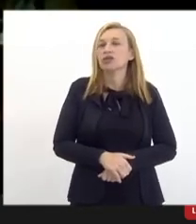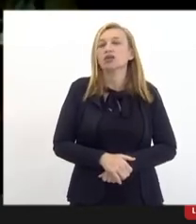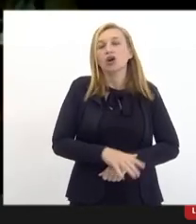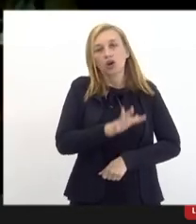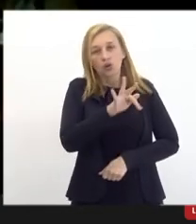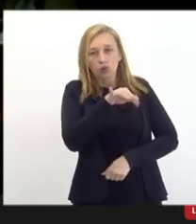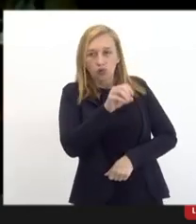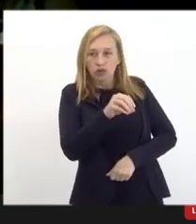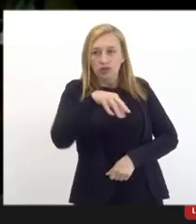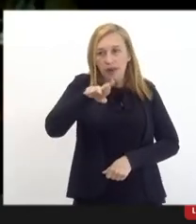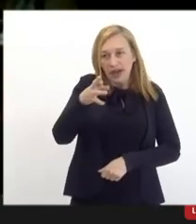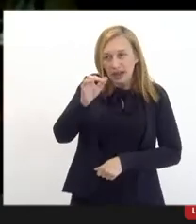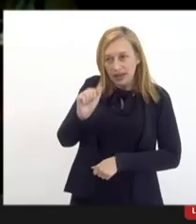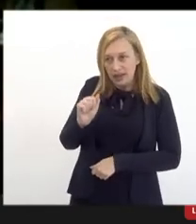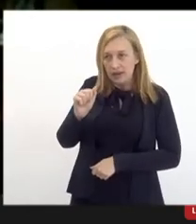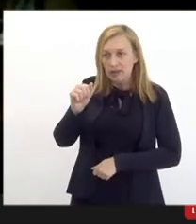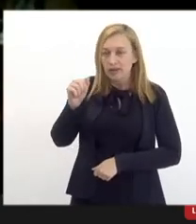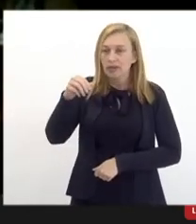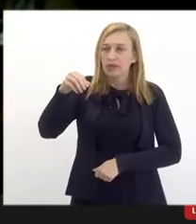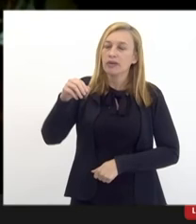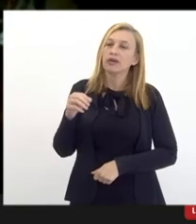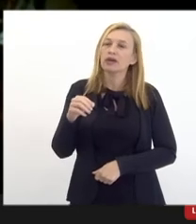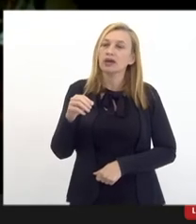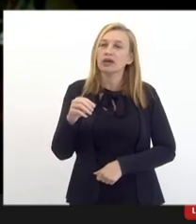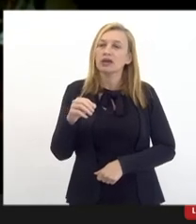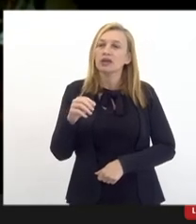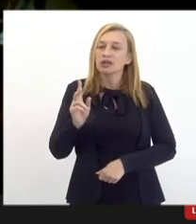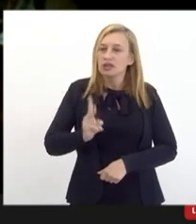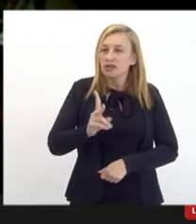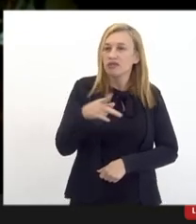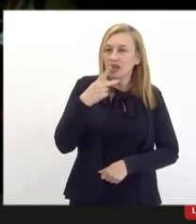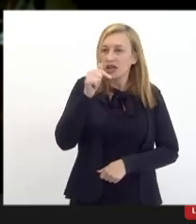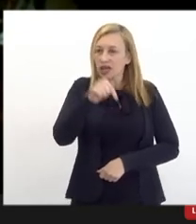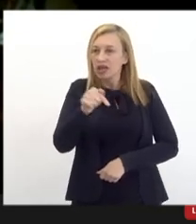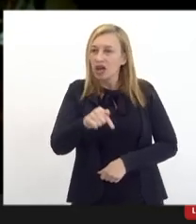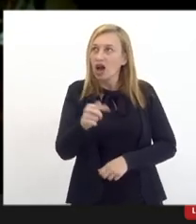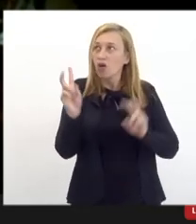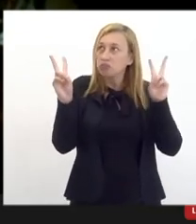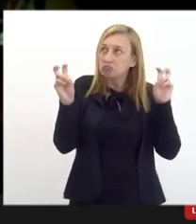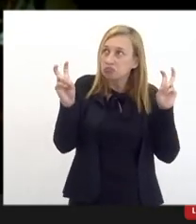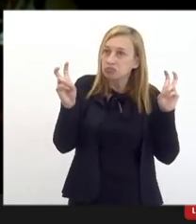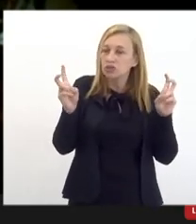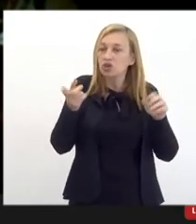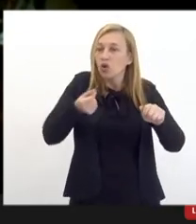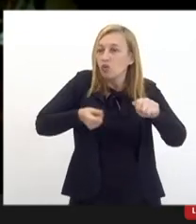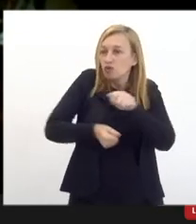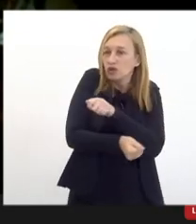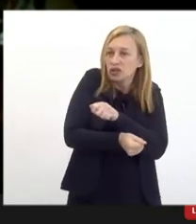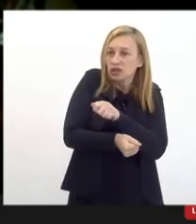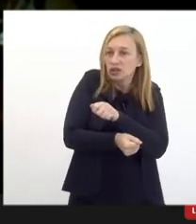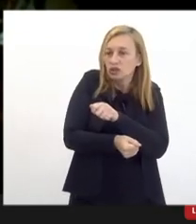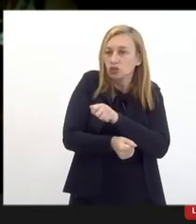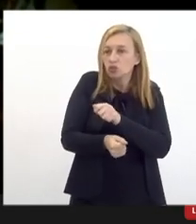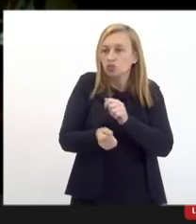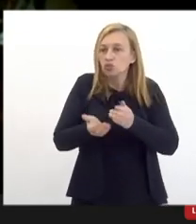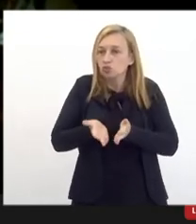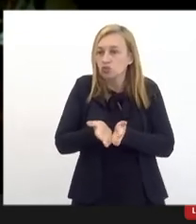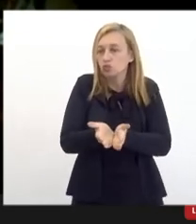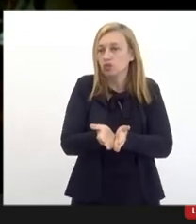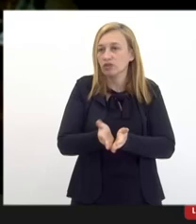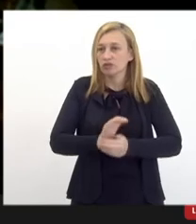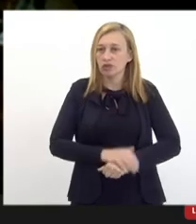Mercante tem um ponto que eu sempre lutei aqui que de respeito ao financiamento é do navio.